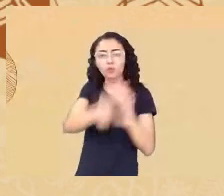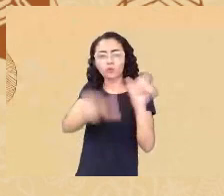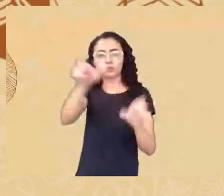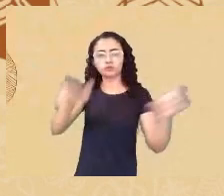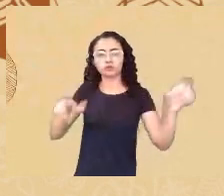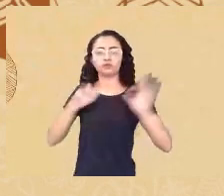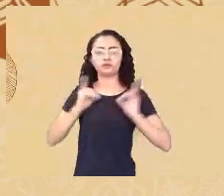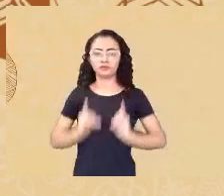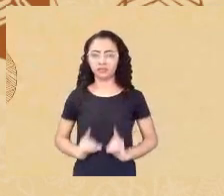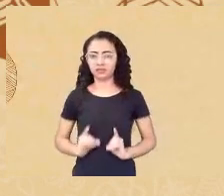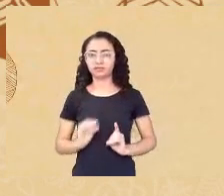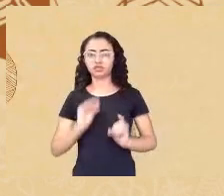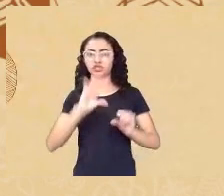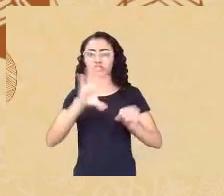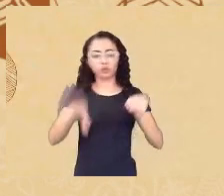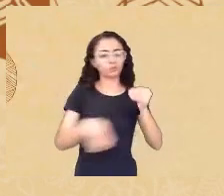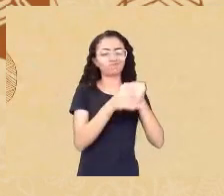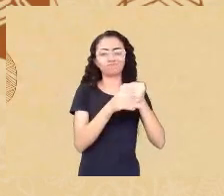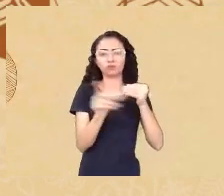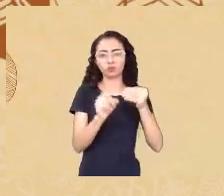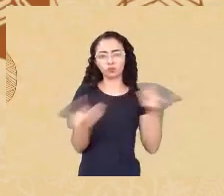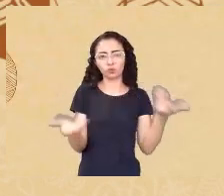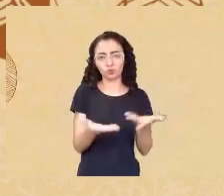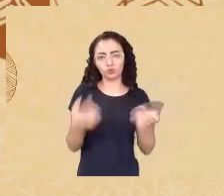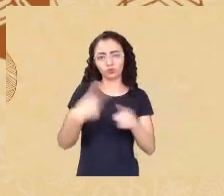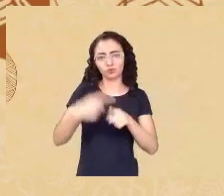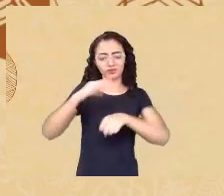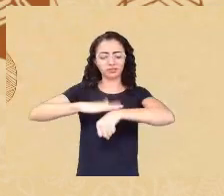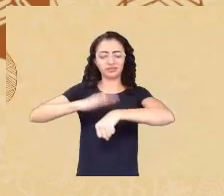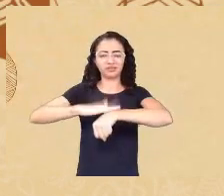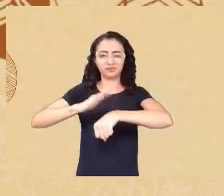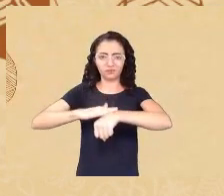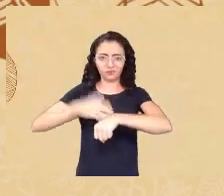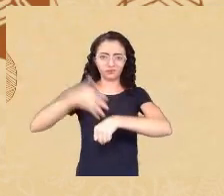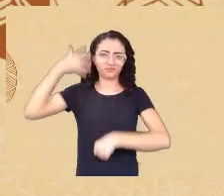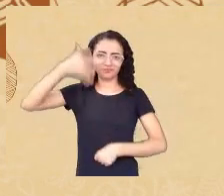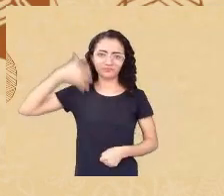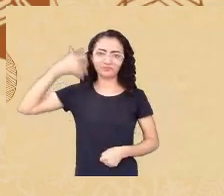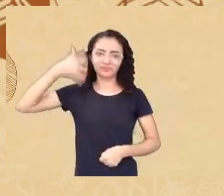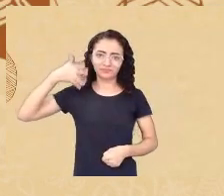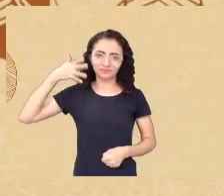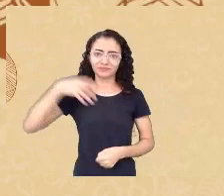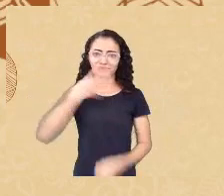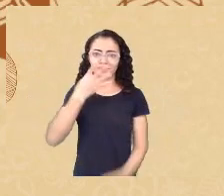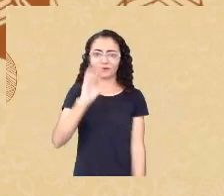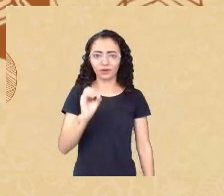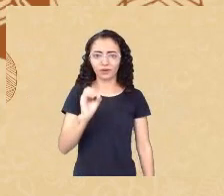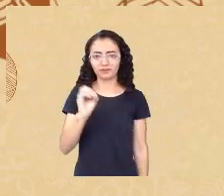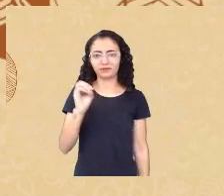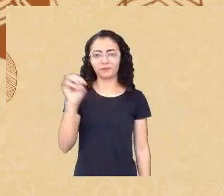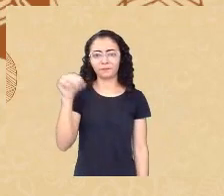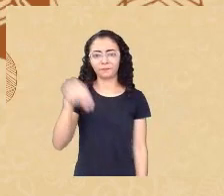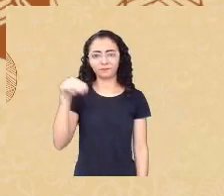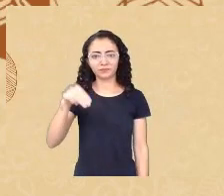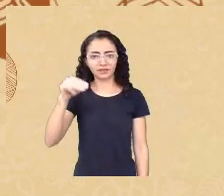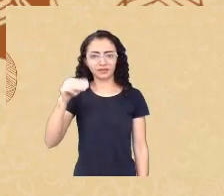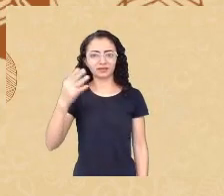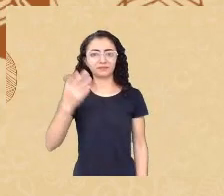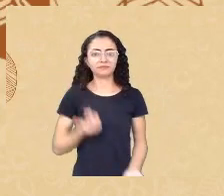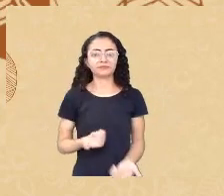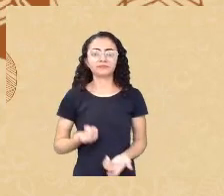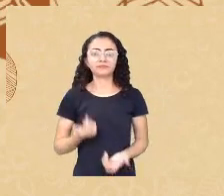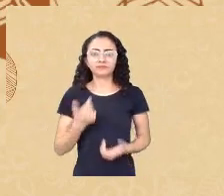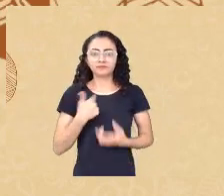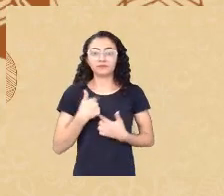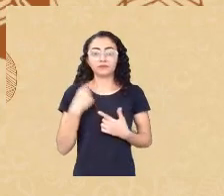levantamento hoje por conta do tempo da fala que me passa que era de 40 minutos eu fiquei receoso de não contemplar de não conseguir contemplar no